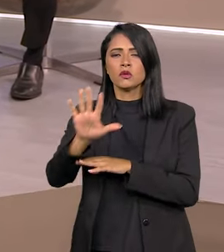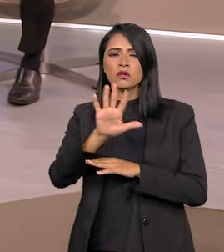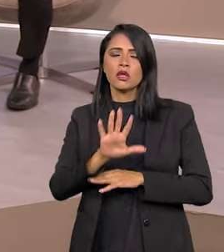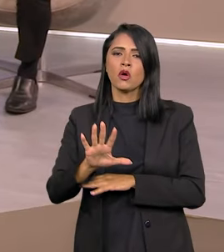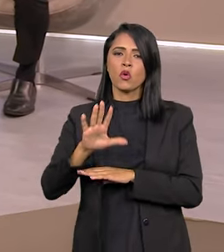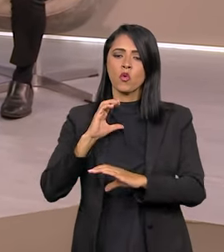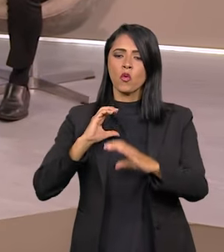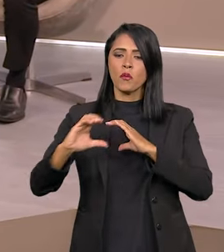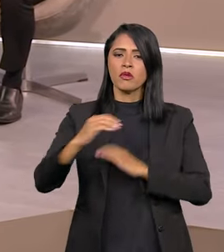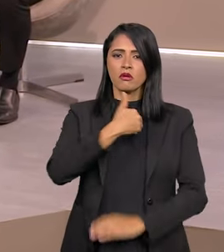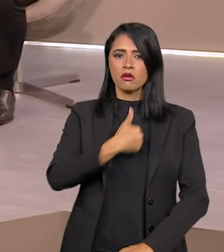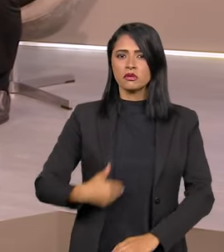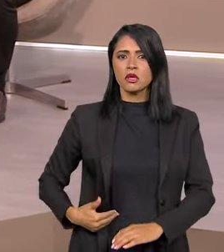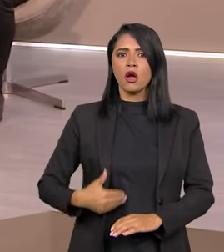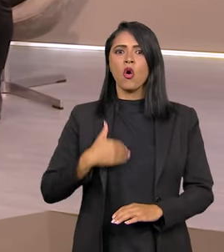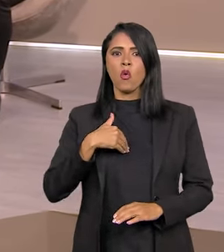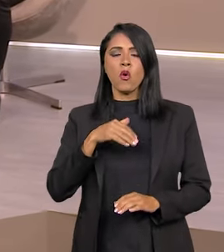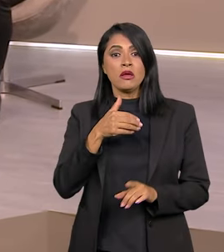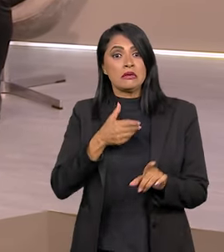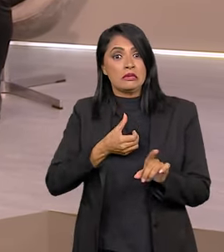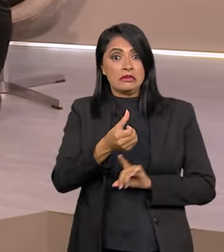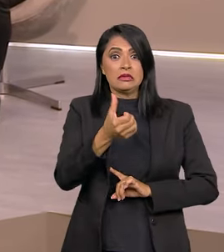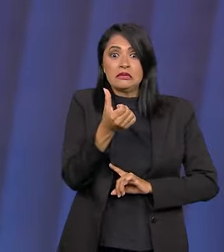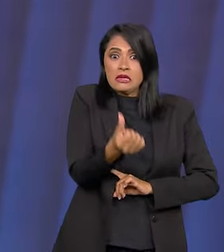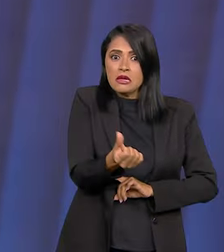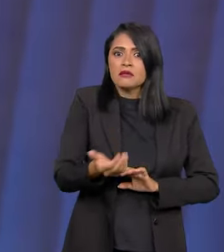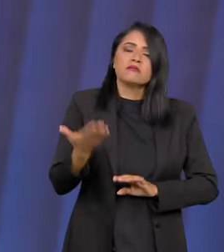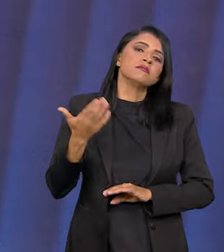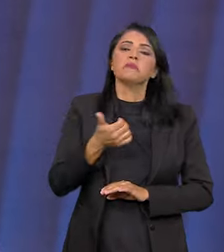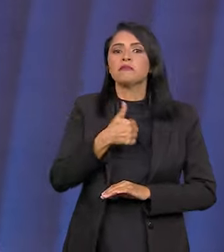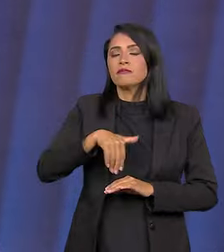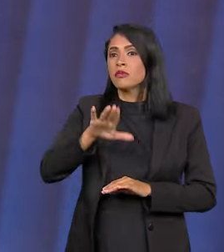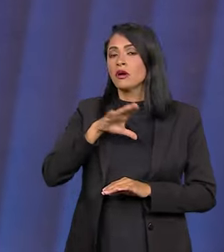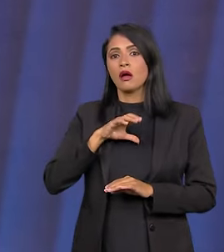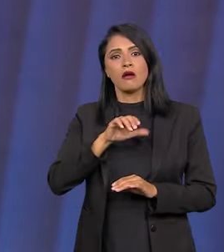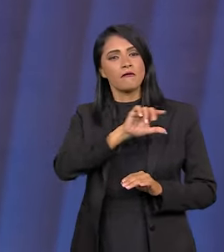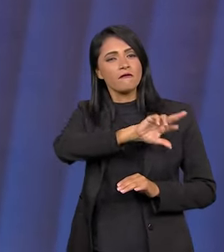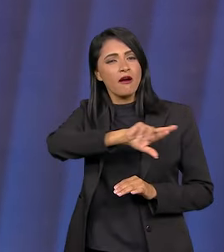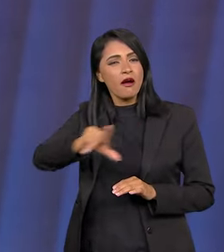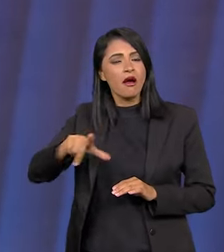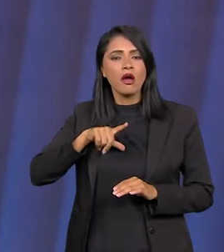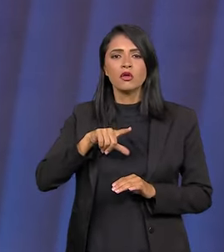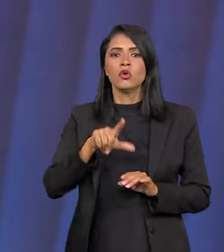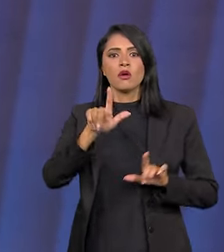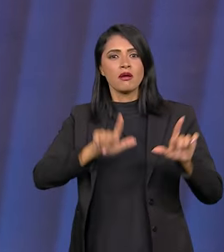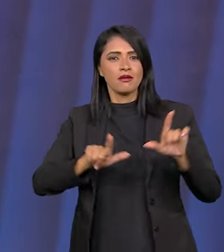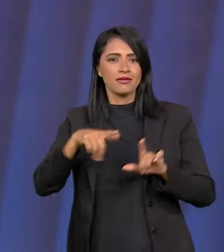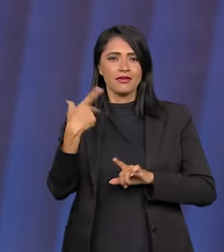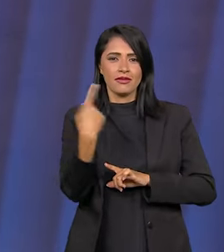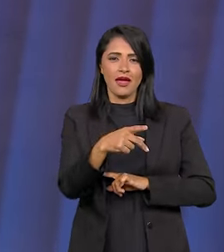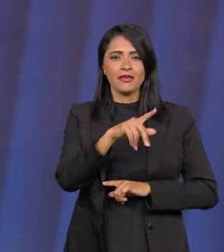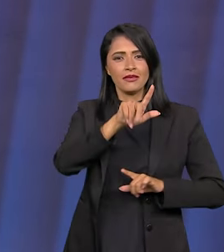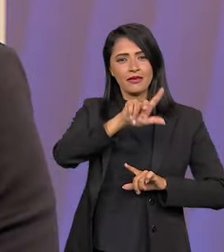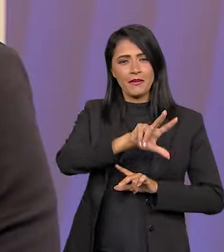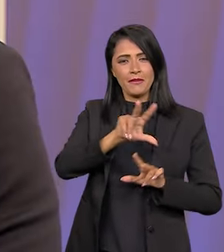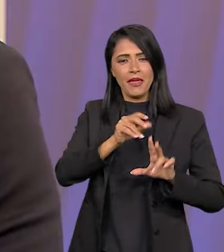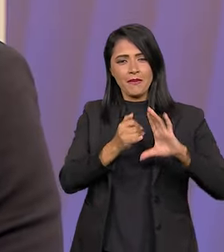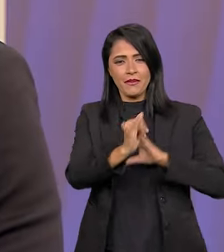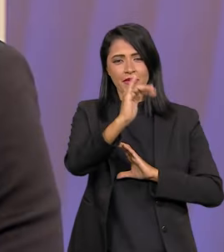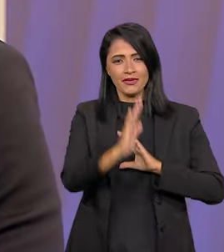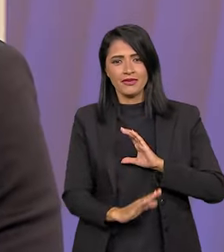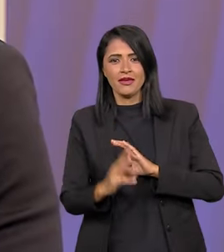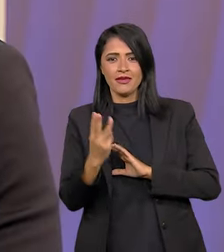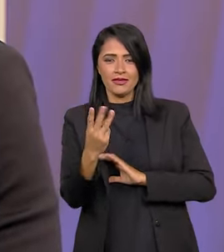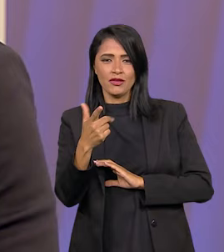Nacional de Comunicação Pública. Em seis meses, já são mais de 100 novos canais para a IBC e seus parceiros, é isso? Isso, é importante a gente